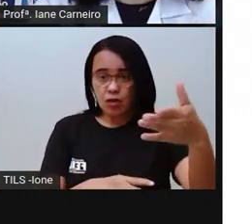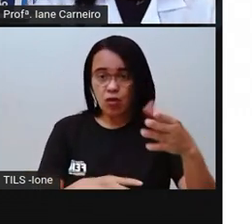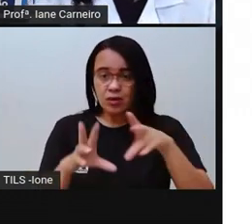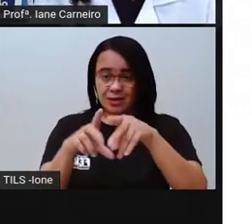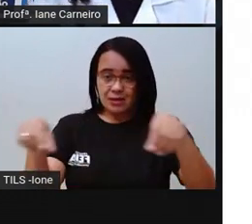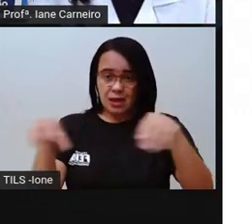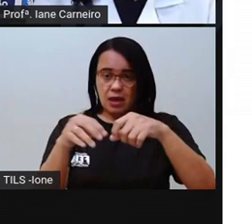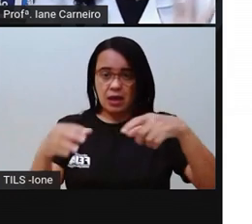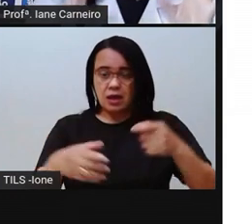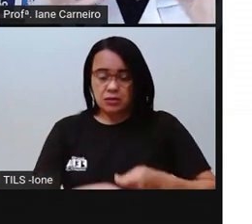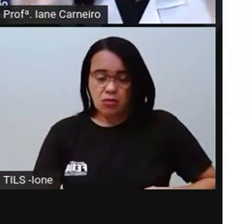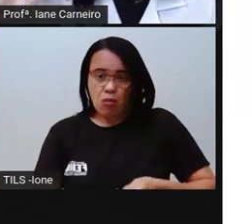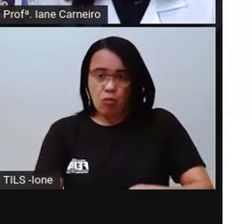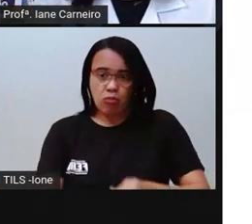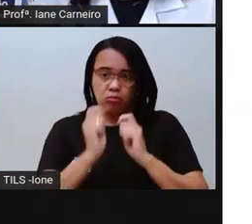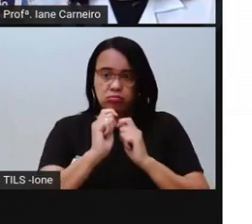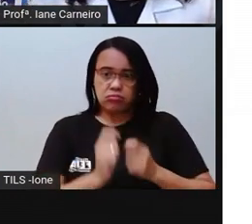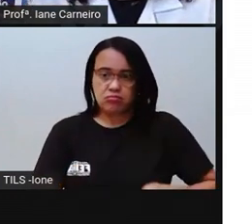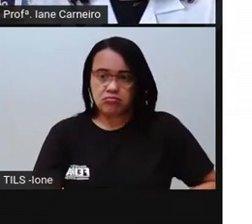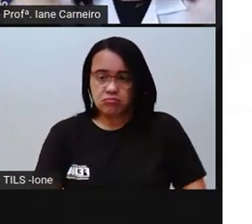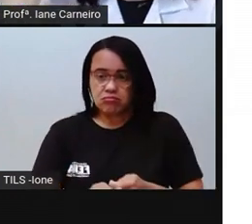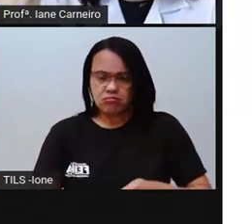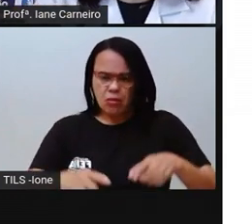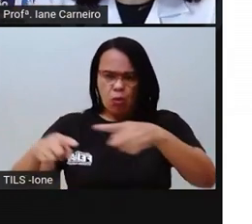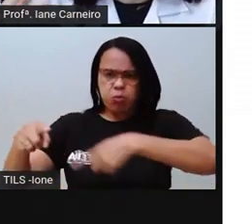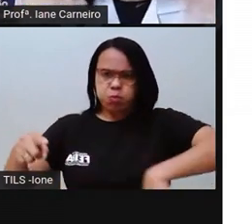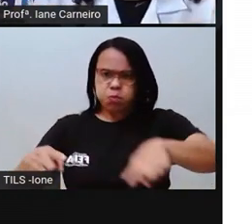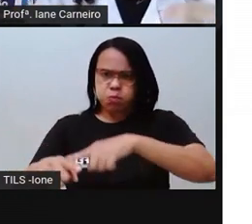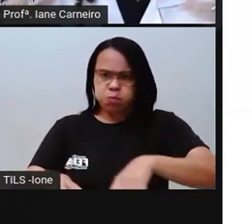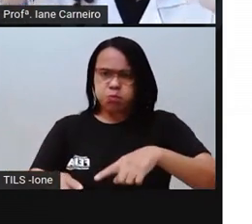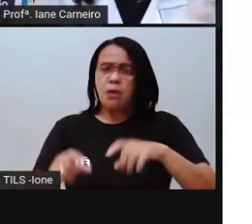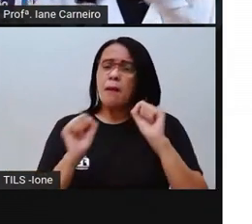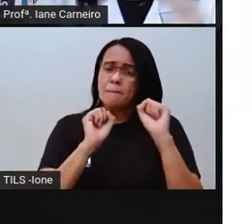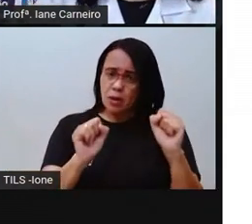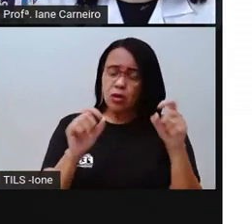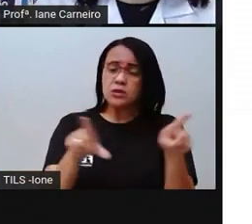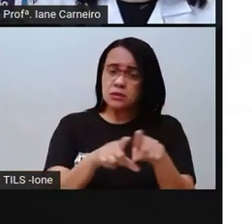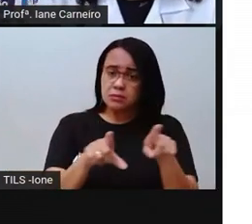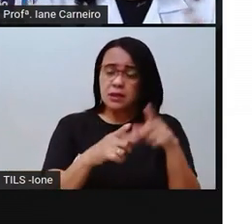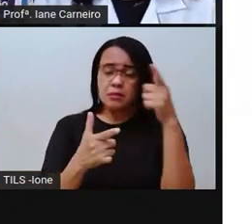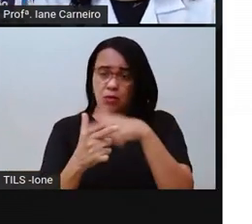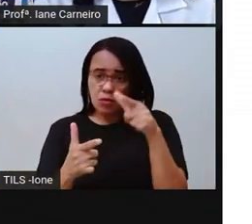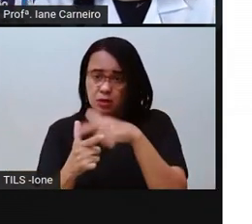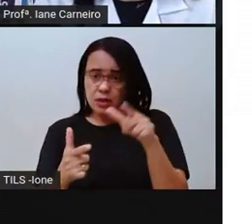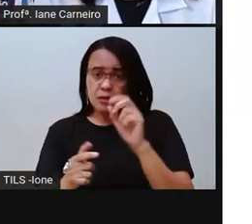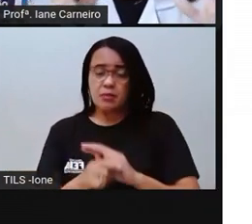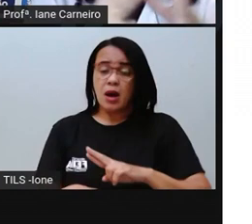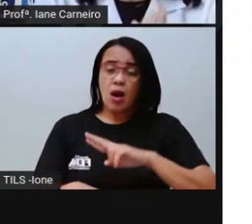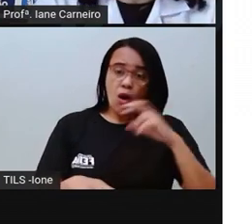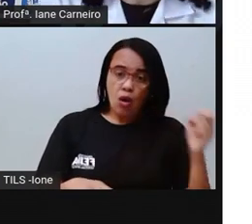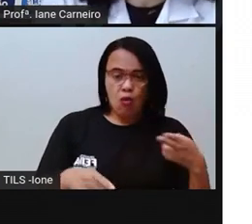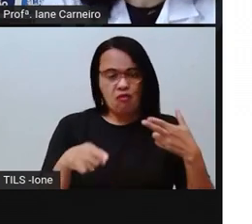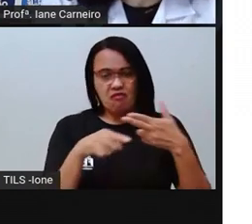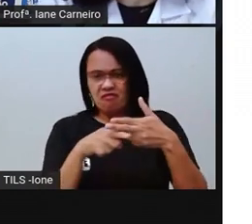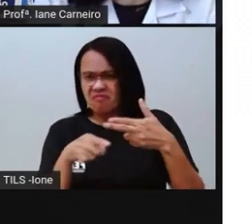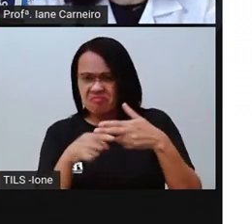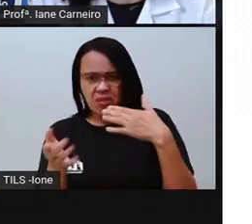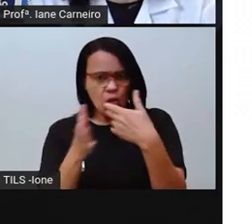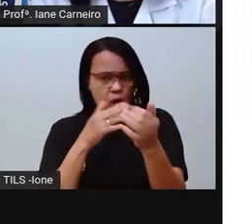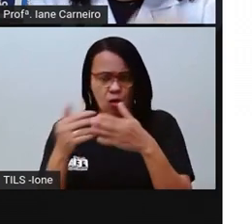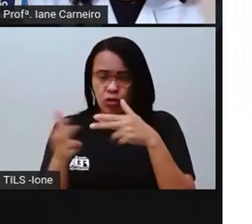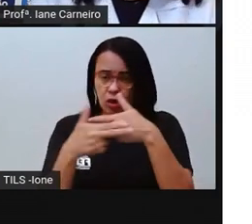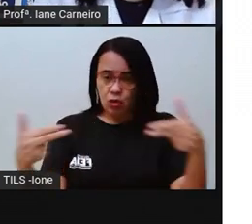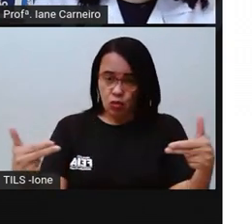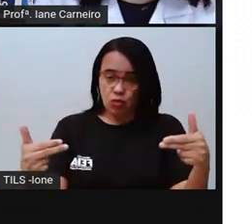cortante, né? Então, todo lugar da casa pode, né? Se tiver alguma coisa errada aí no ambiente, pode provocar um acidente,